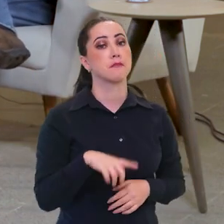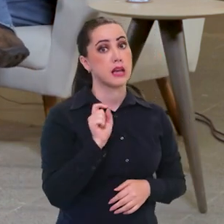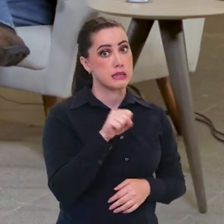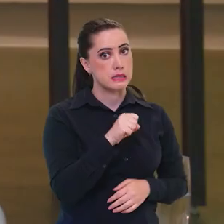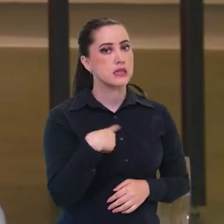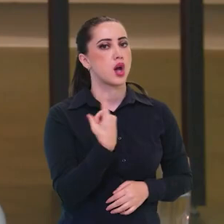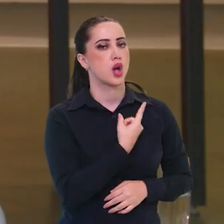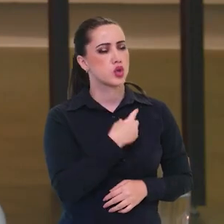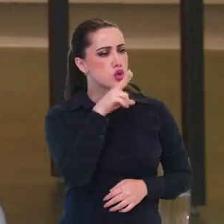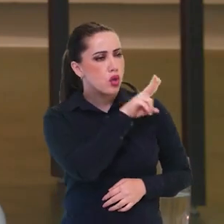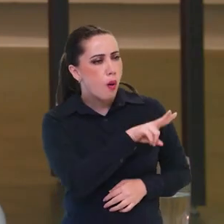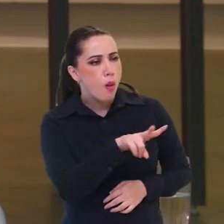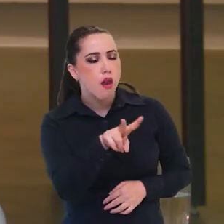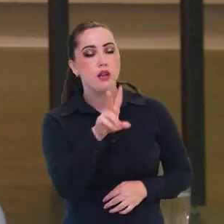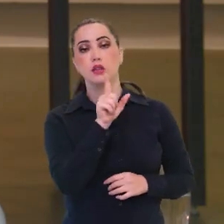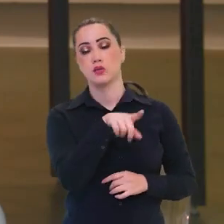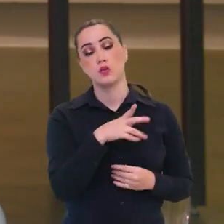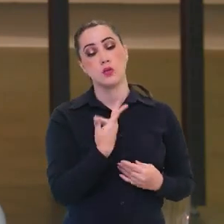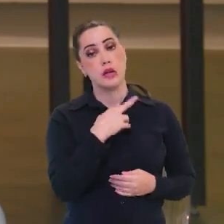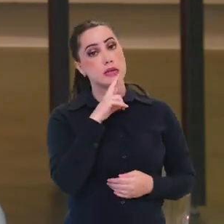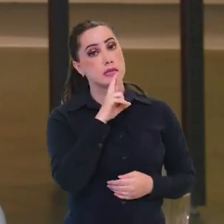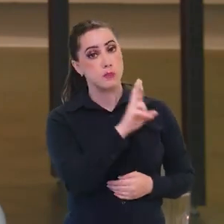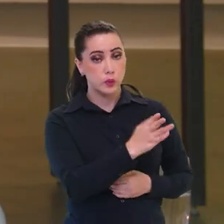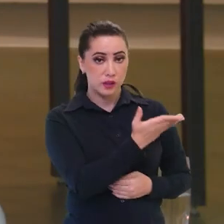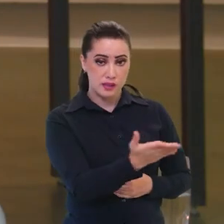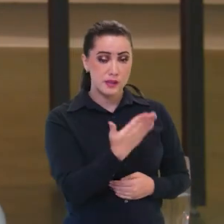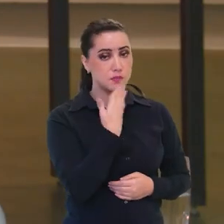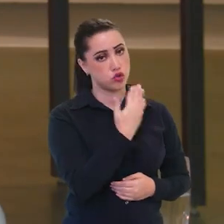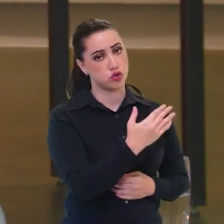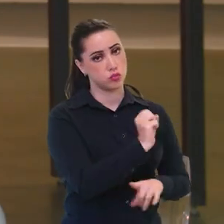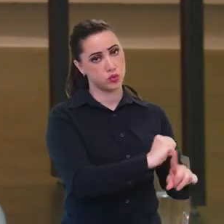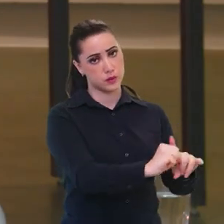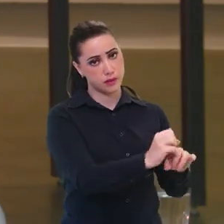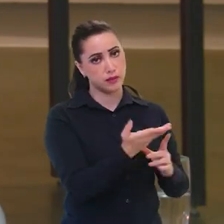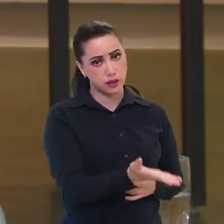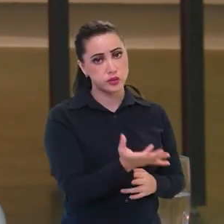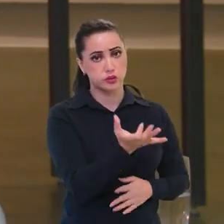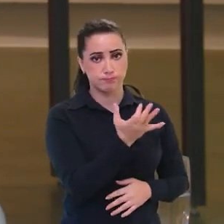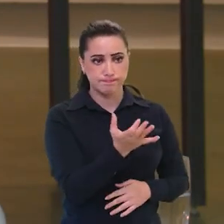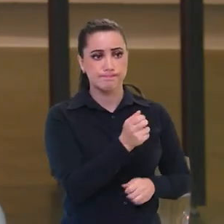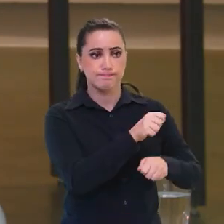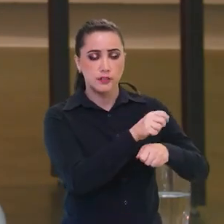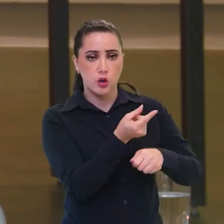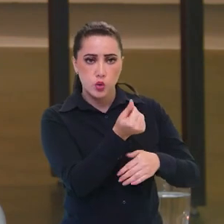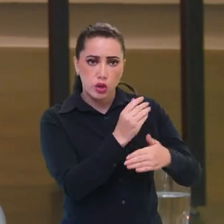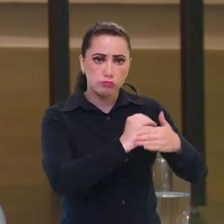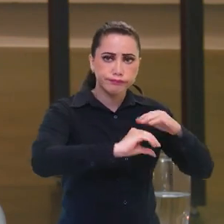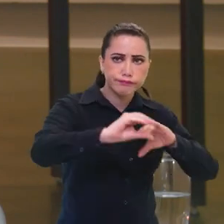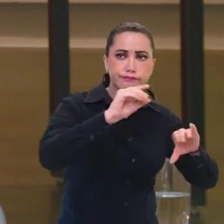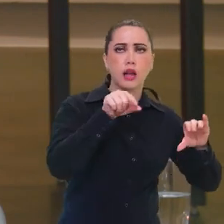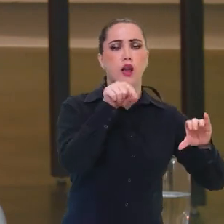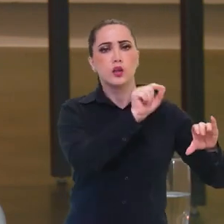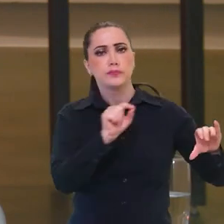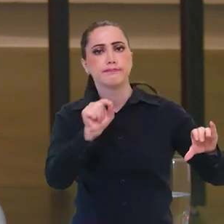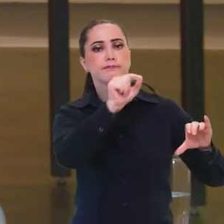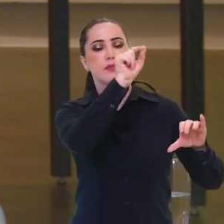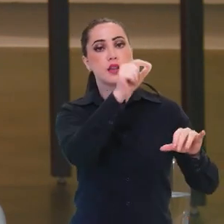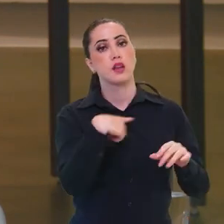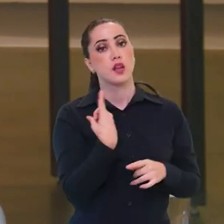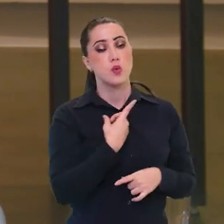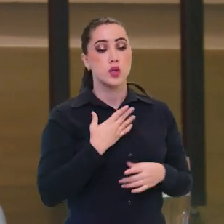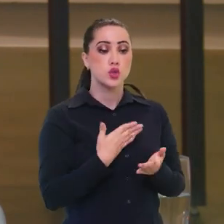muito, buscando muito atender esse apelo da sociedade, Então, nós estamos